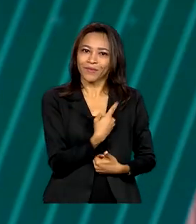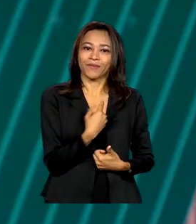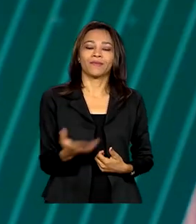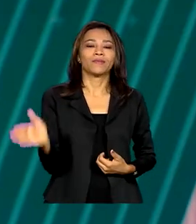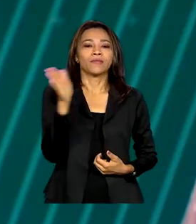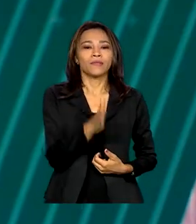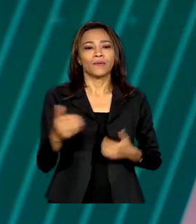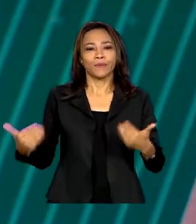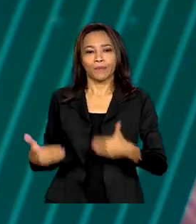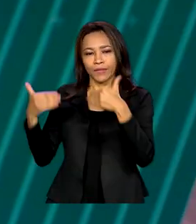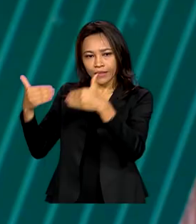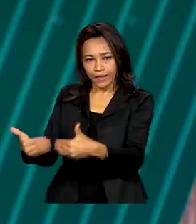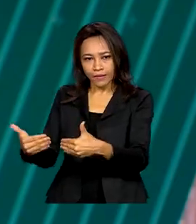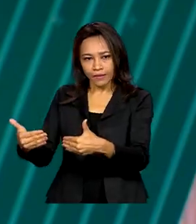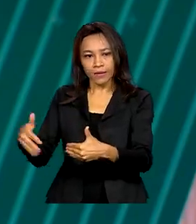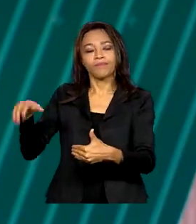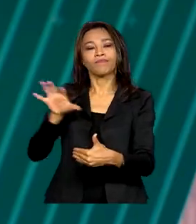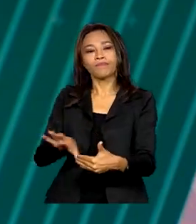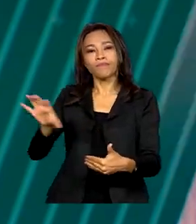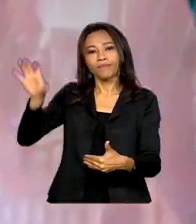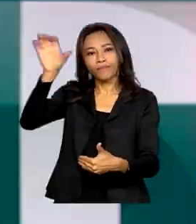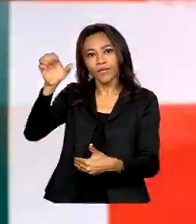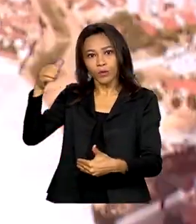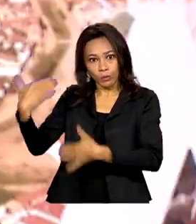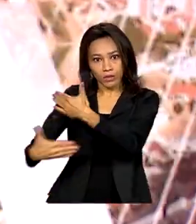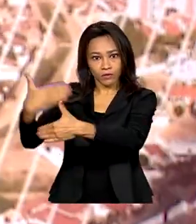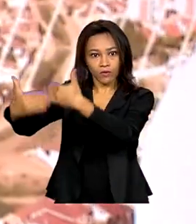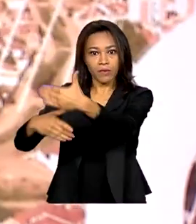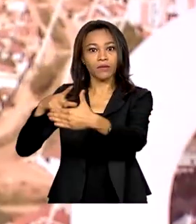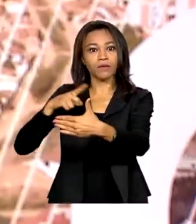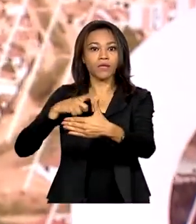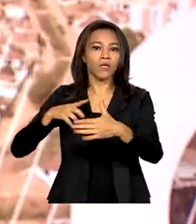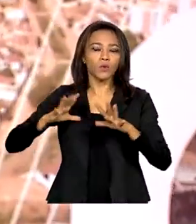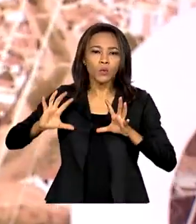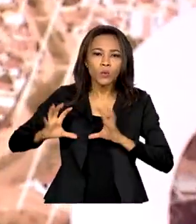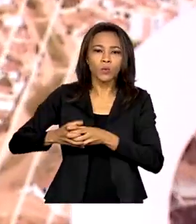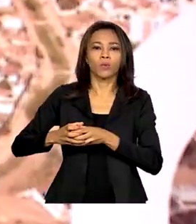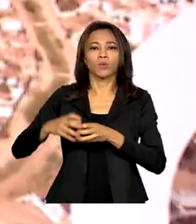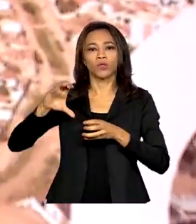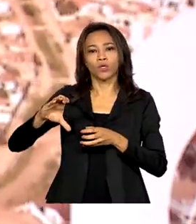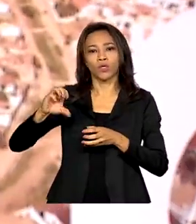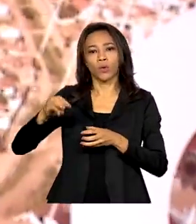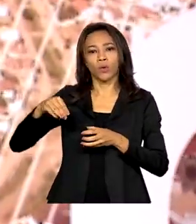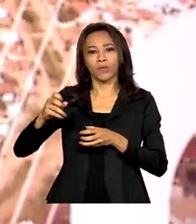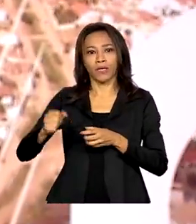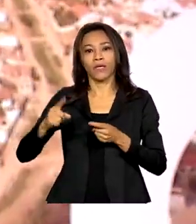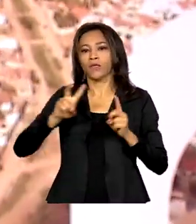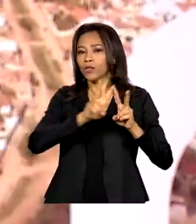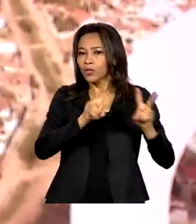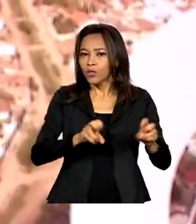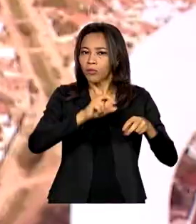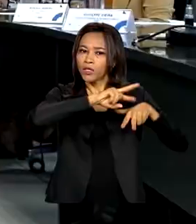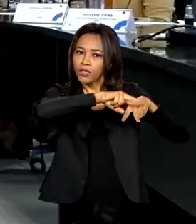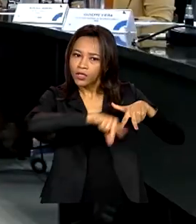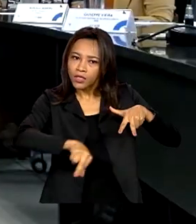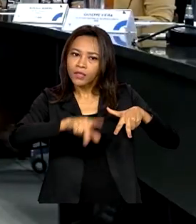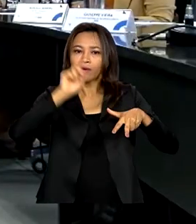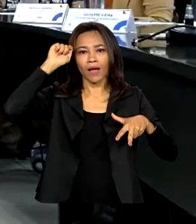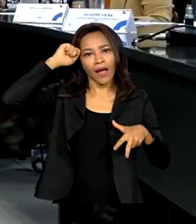Integração e do Desenvolvimento Regional agora conta com o Comitê Permanente de Gênero, Raça e Diversidade.